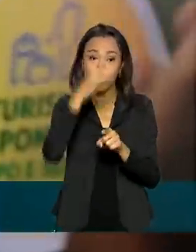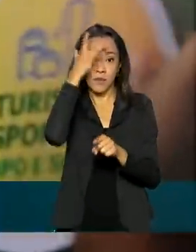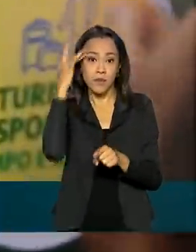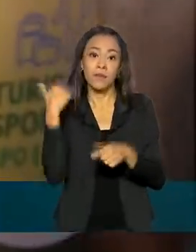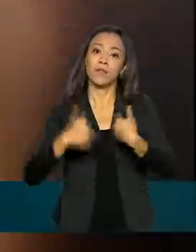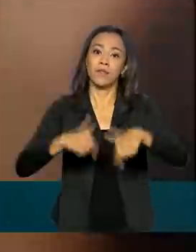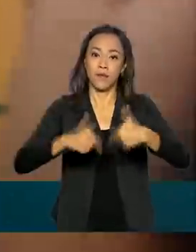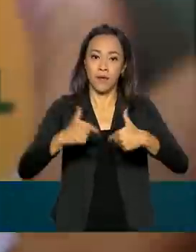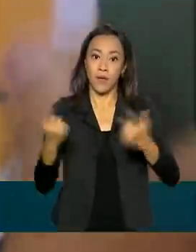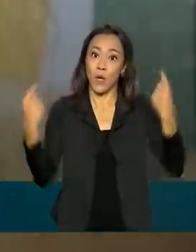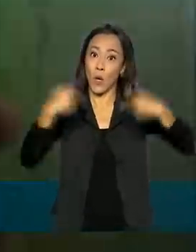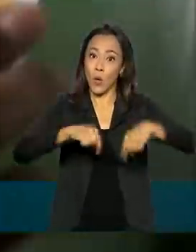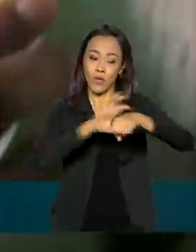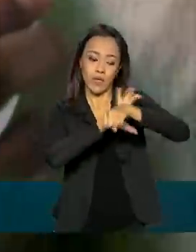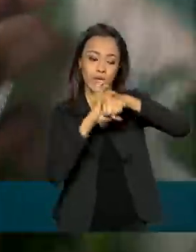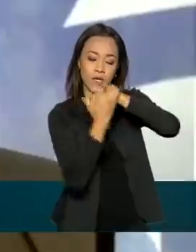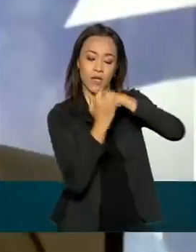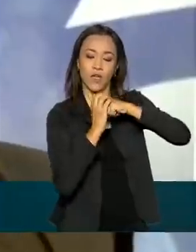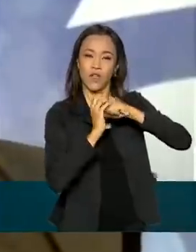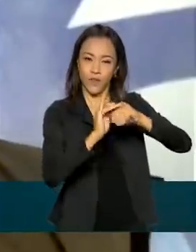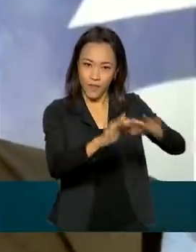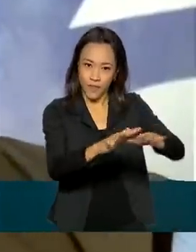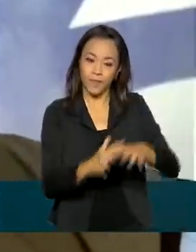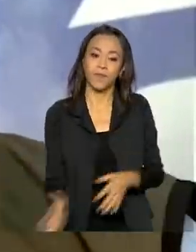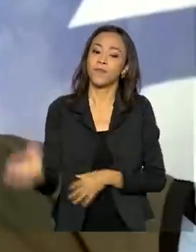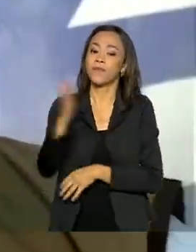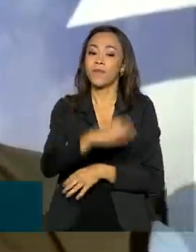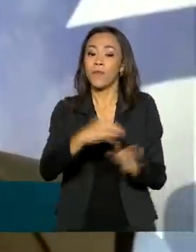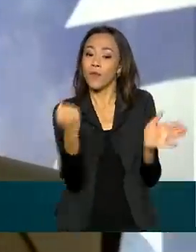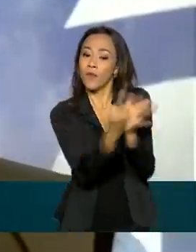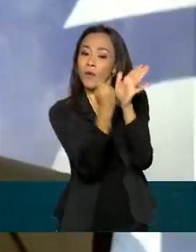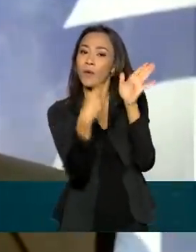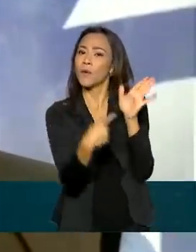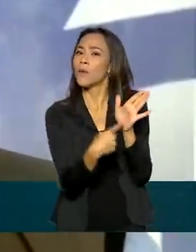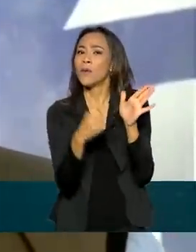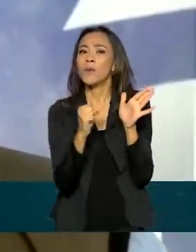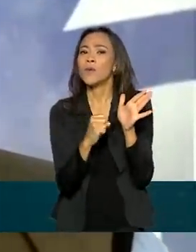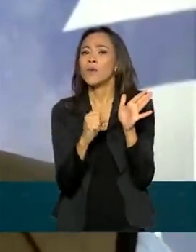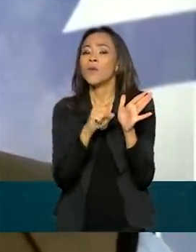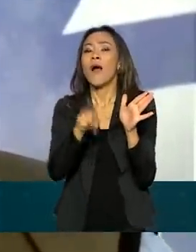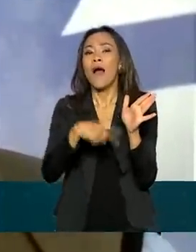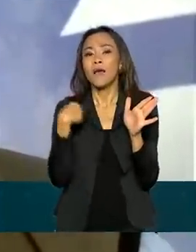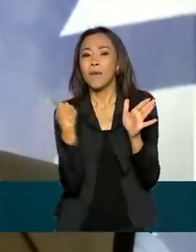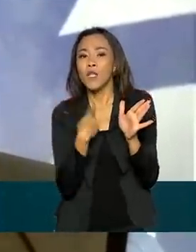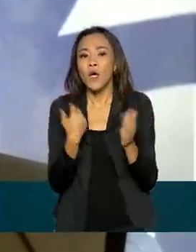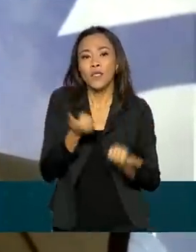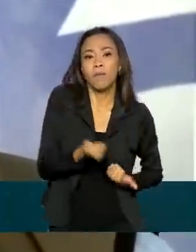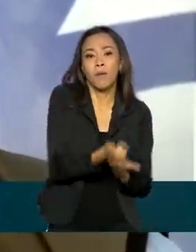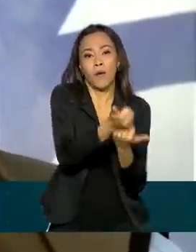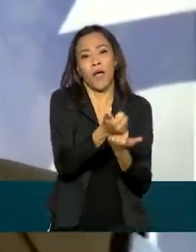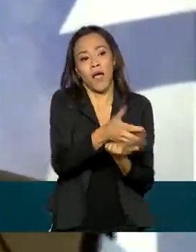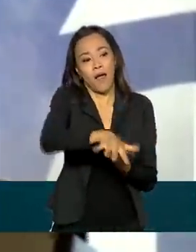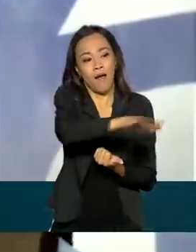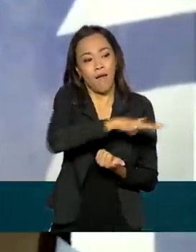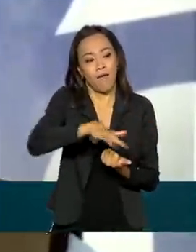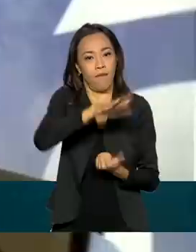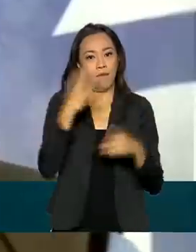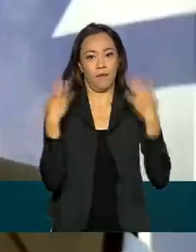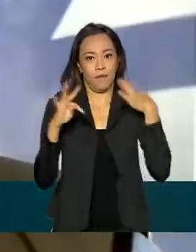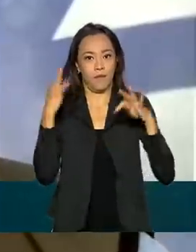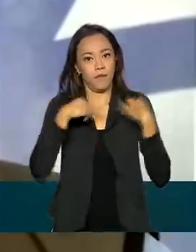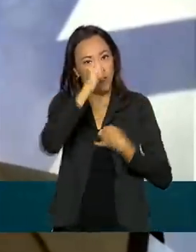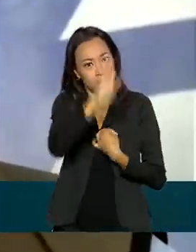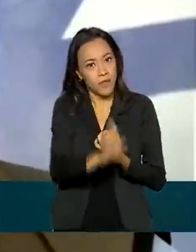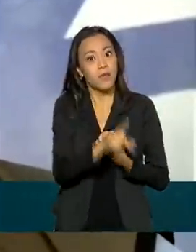-19. O selo Turismo Responsável evidencia o nosso compromisso em apoiar o setor de turismo brasileiro a se adequar